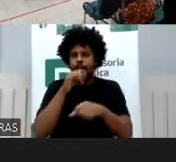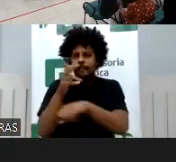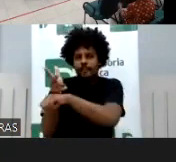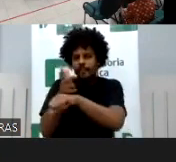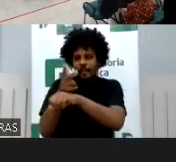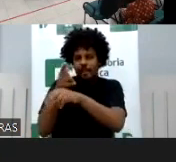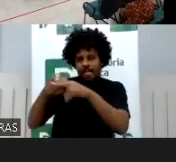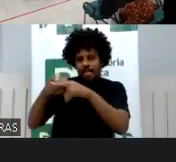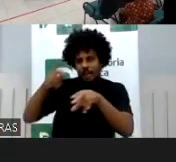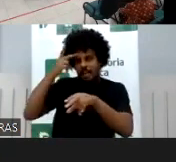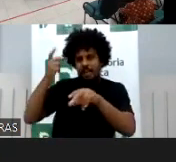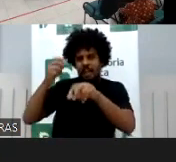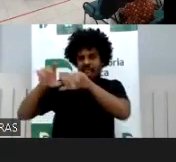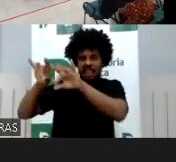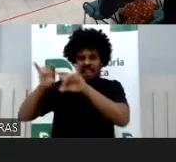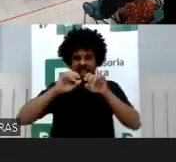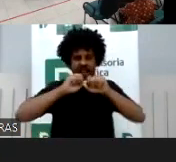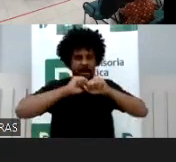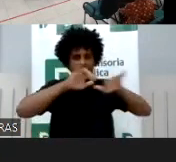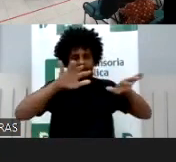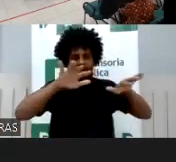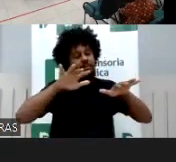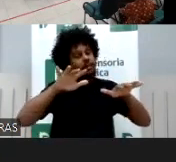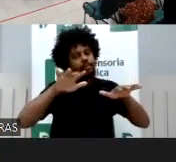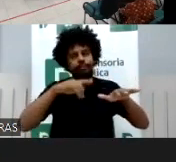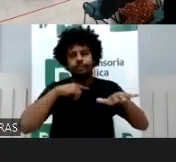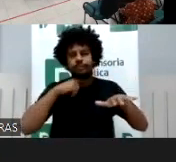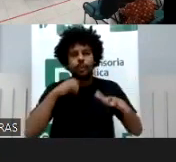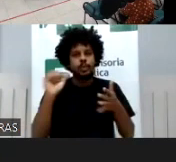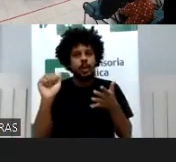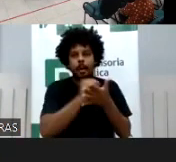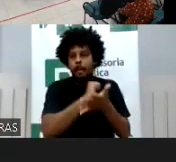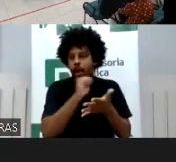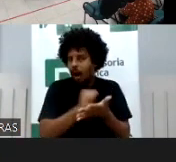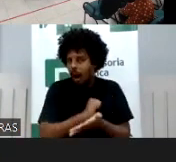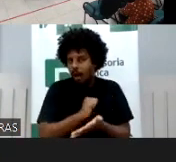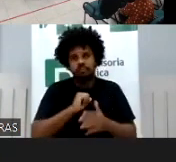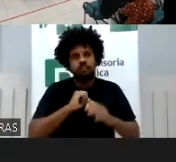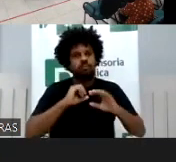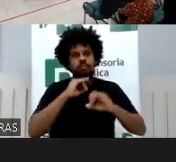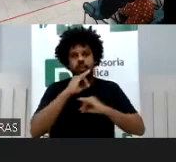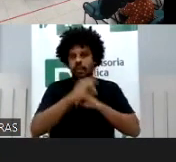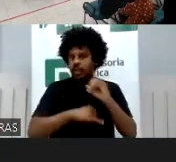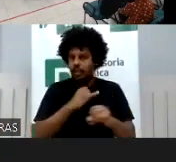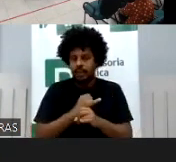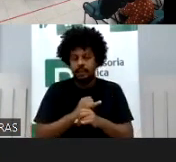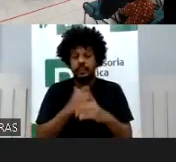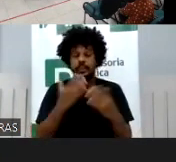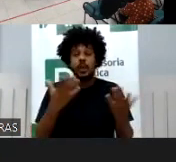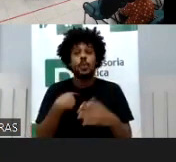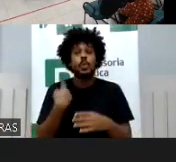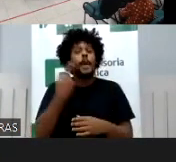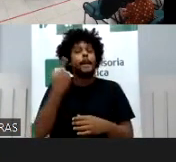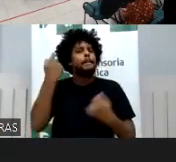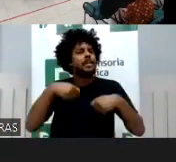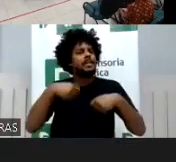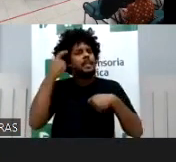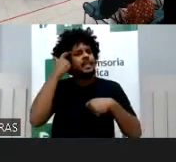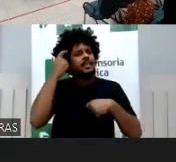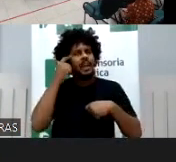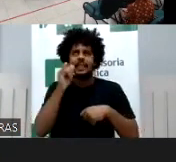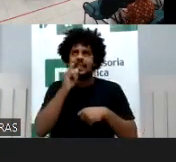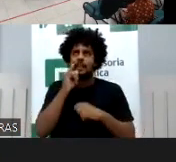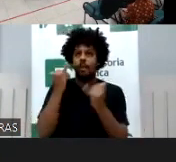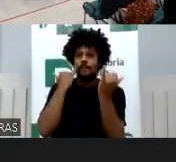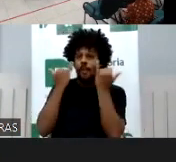massacre e dessa questão, né, do caiu na net? Porque o compartilhamento, a gente tem que se perguntar, o compartilhamento de dados de